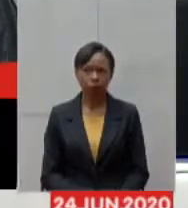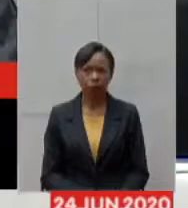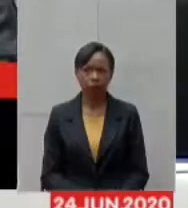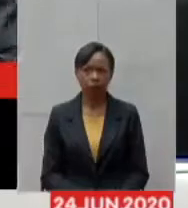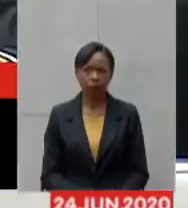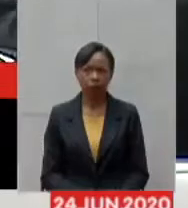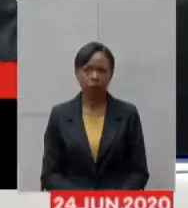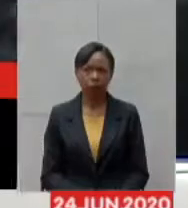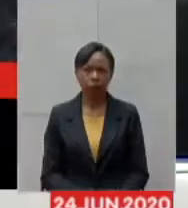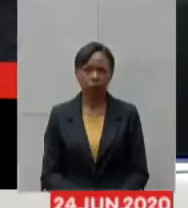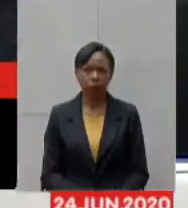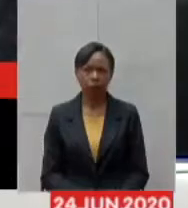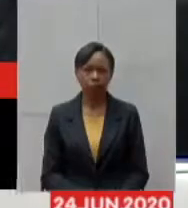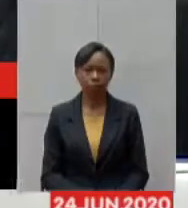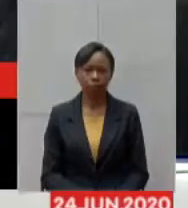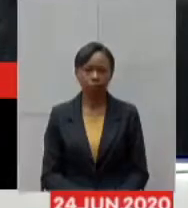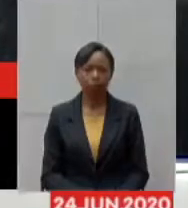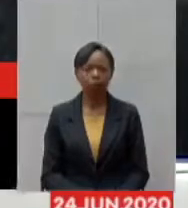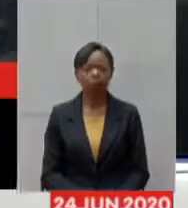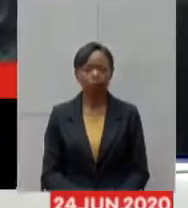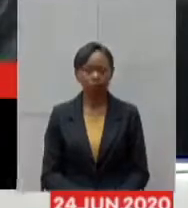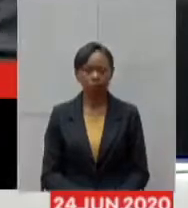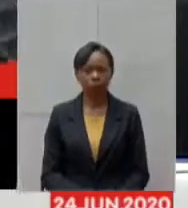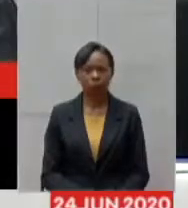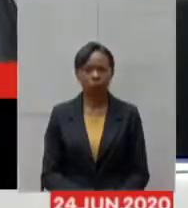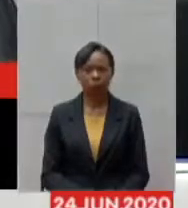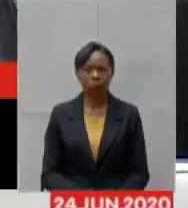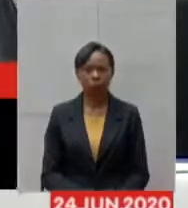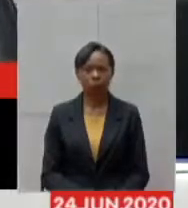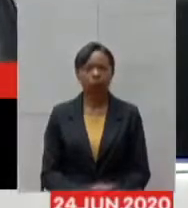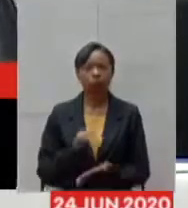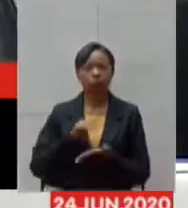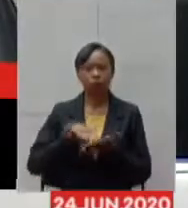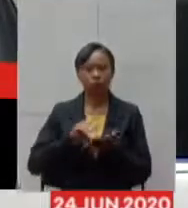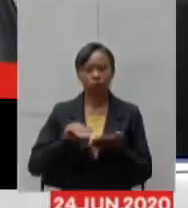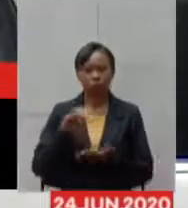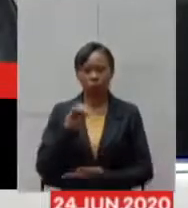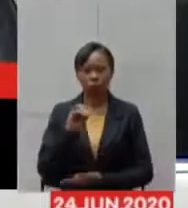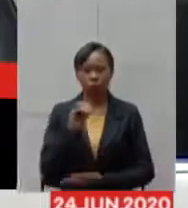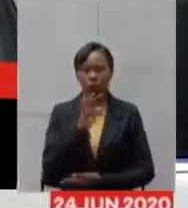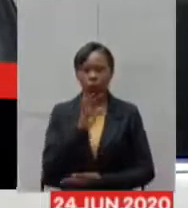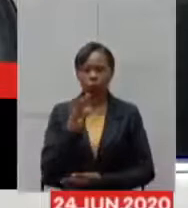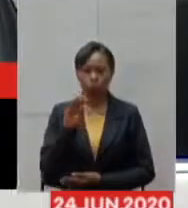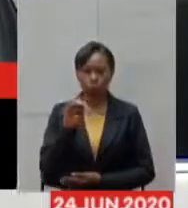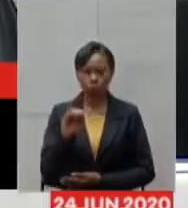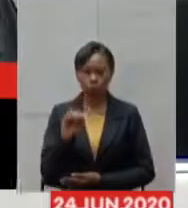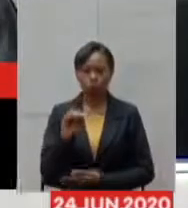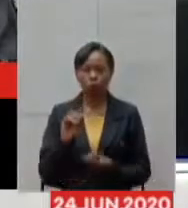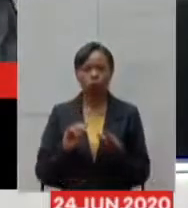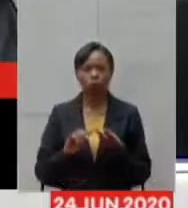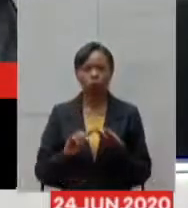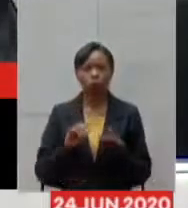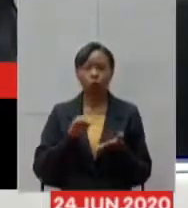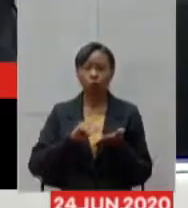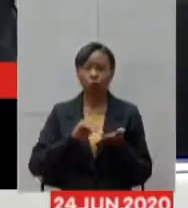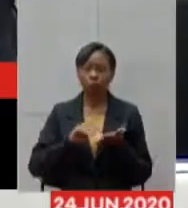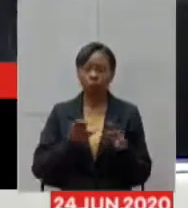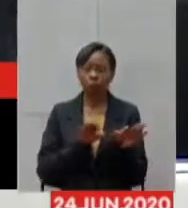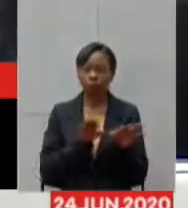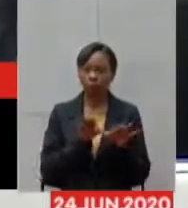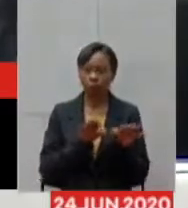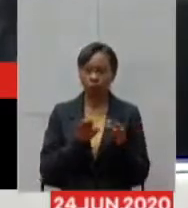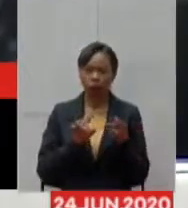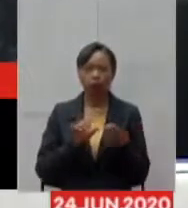Eu gostaria, secretário doutor Otto, secretário de Planejamento, doutor Carlos Eduardo, cumprimentá-los,